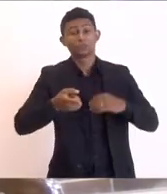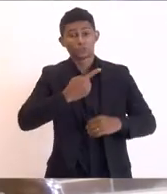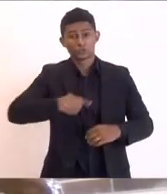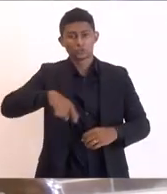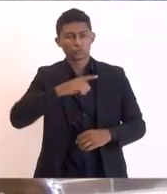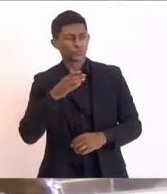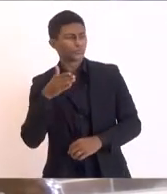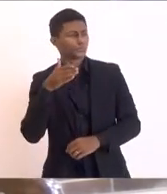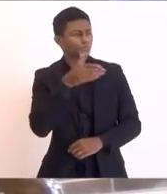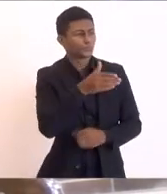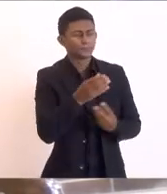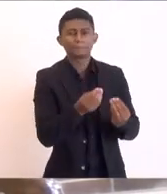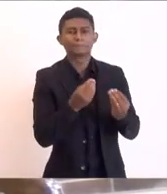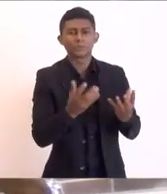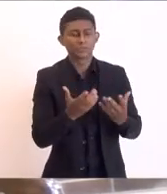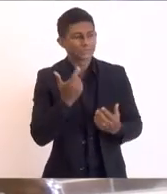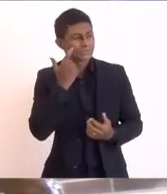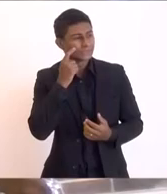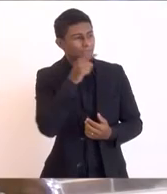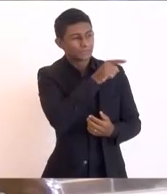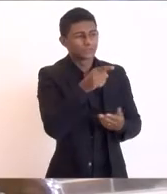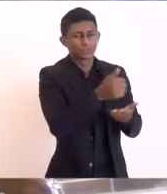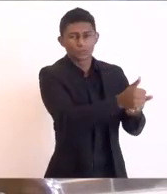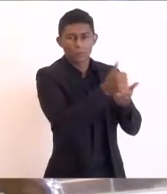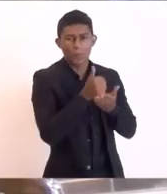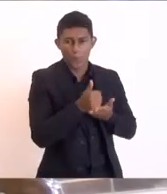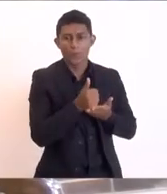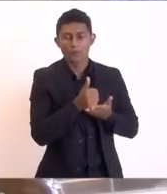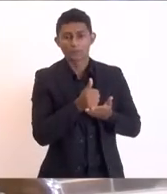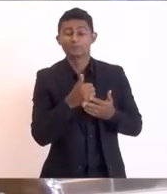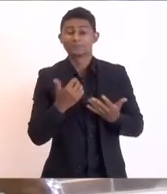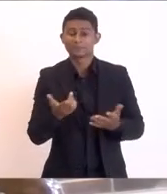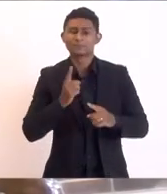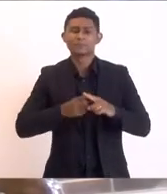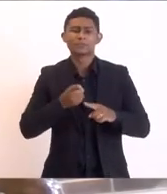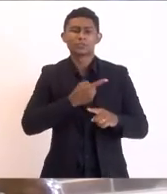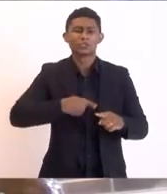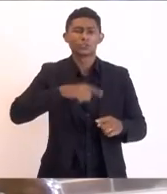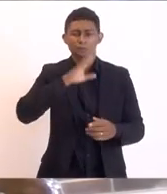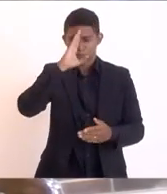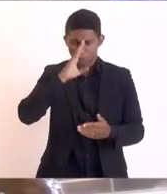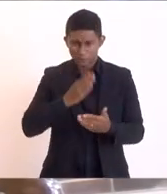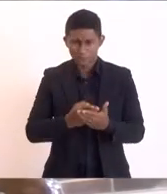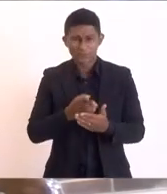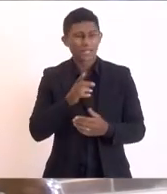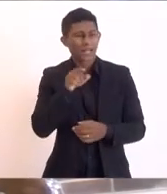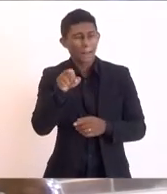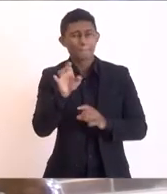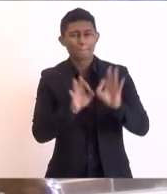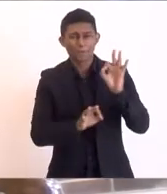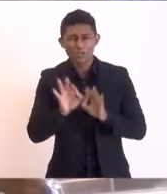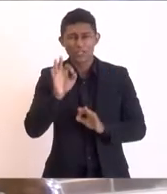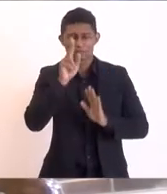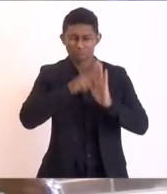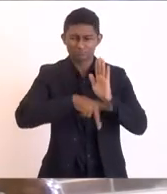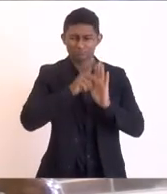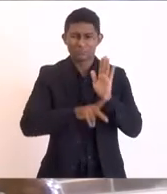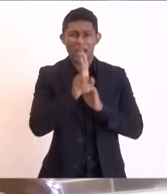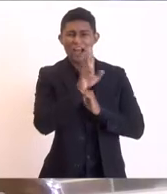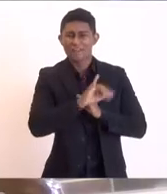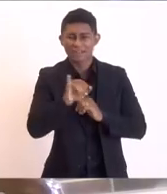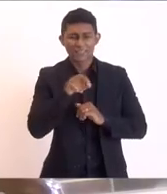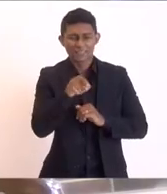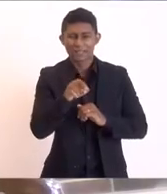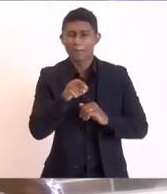Codim pudesse nos dar esse suporte técnico, porque a gente acredita que vai ser um projeto de desenvolvimento do